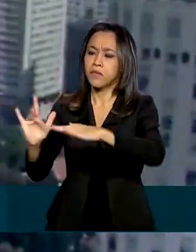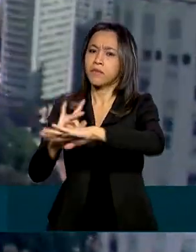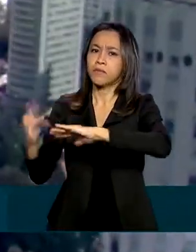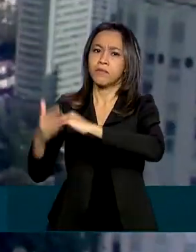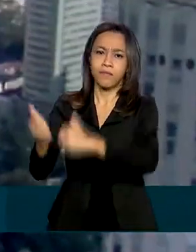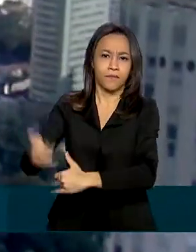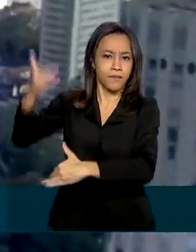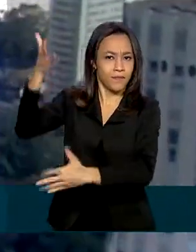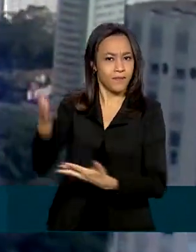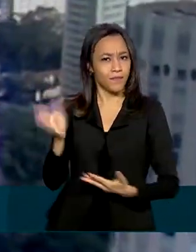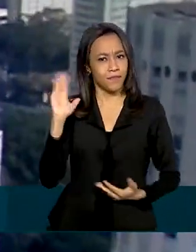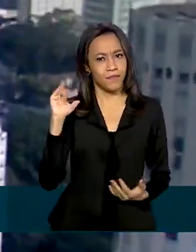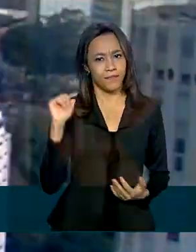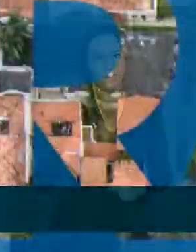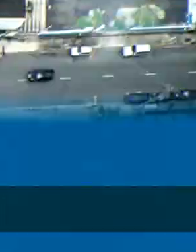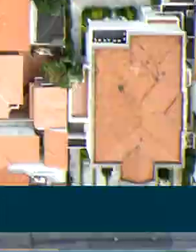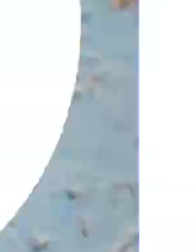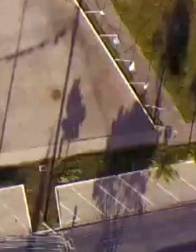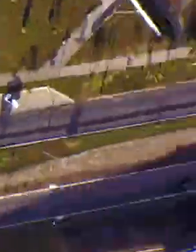redes sociais. Tchau, tchau.